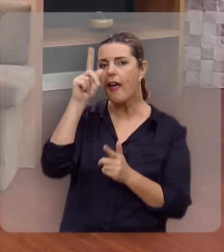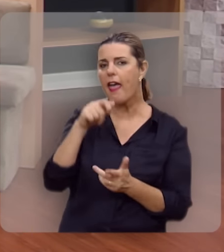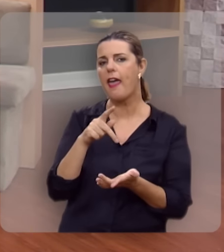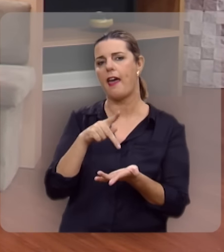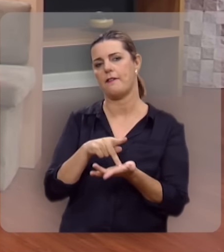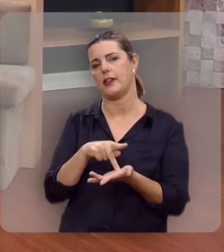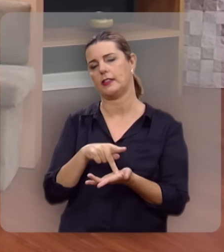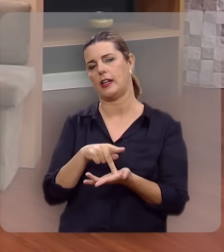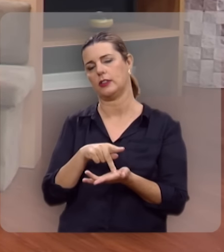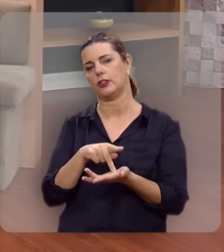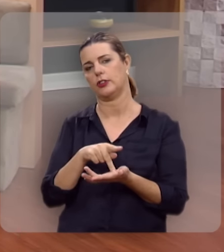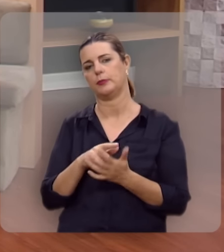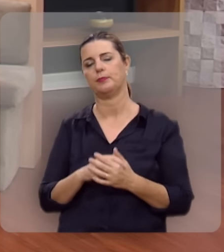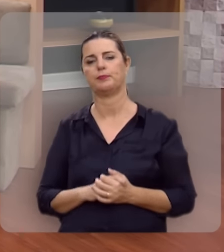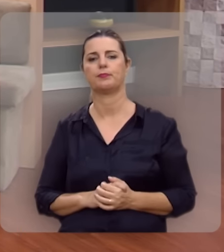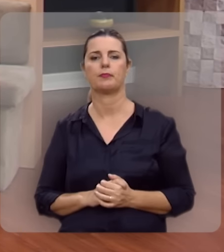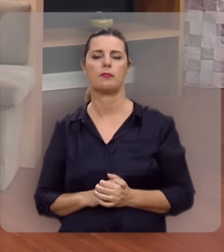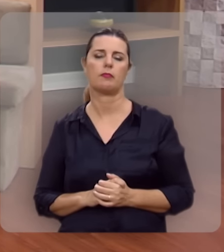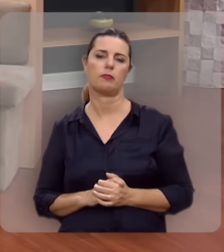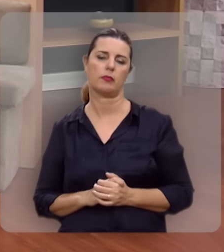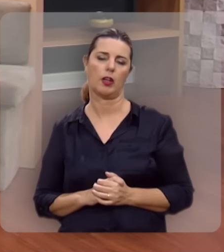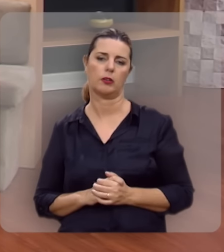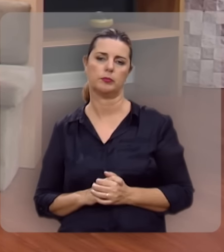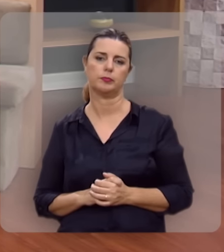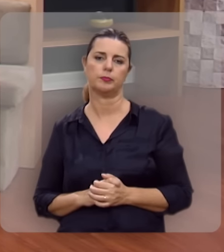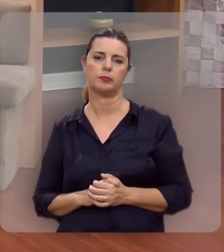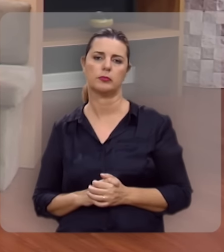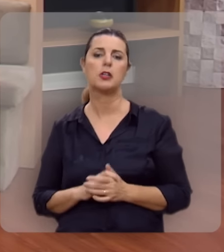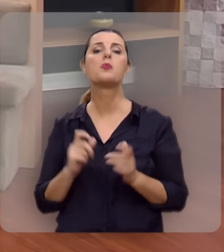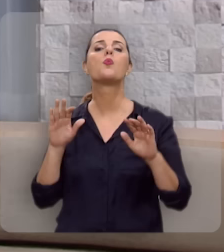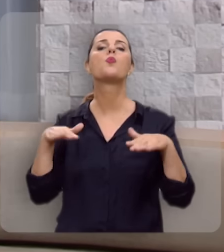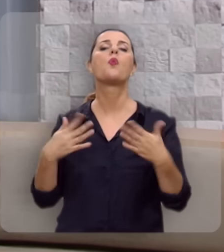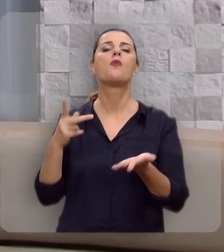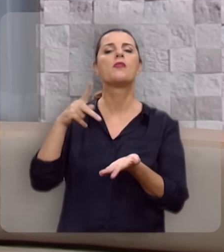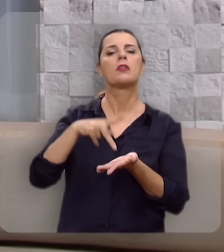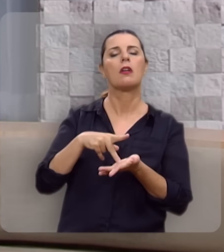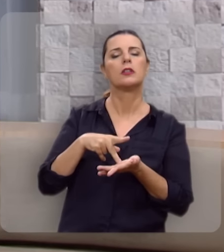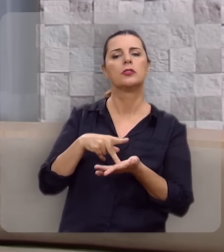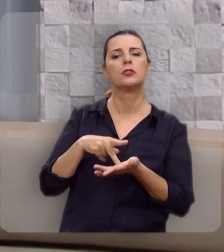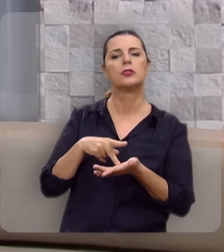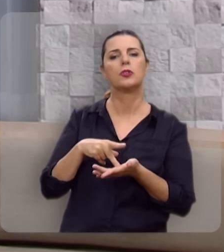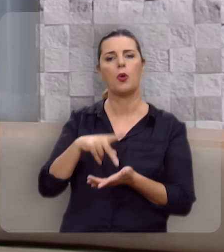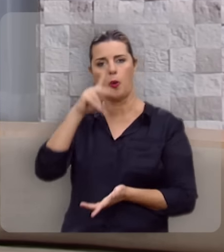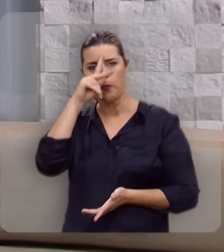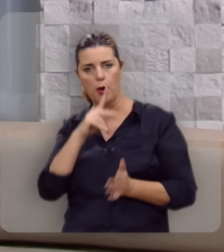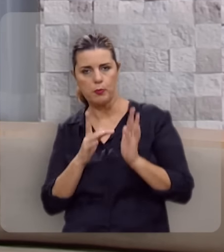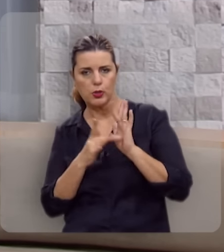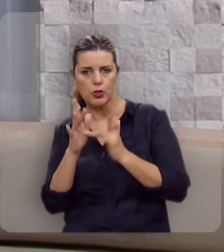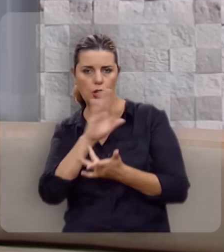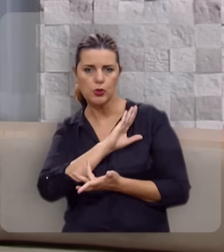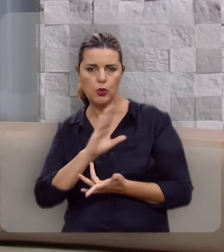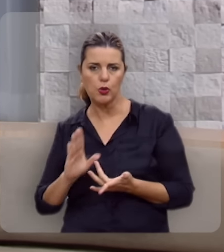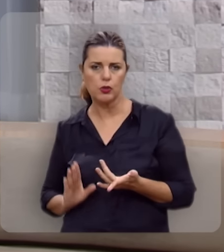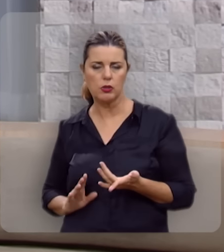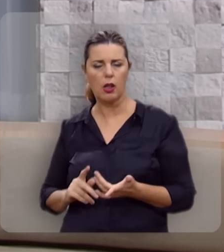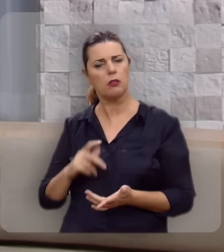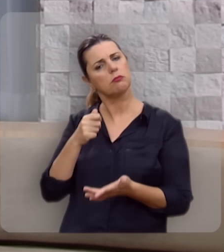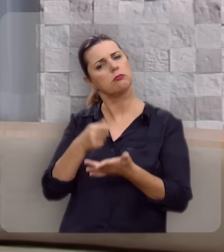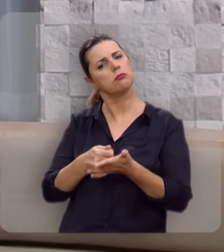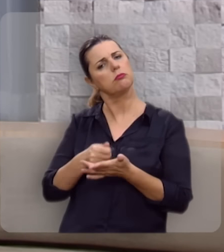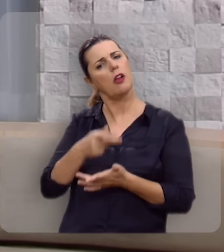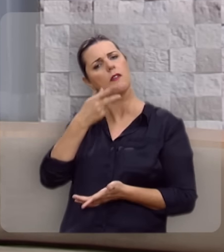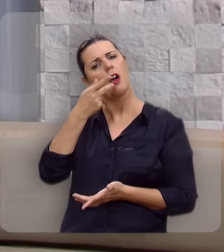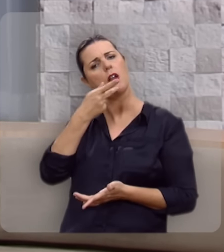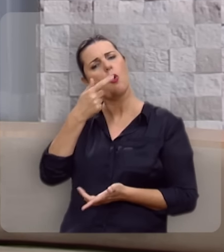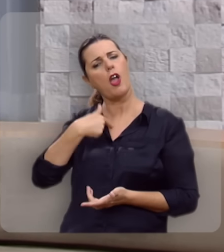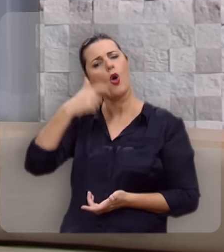apenas contém a verdade, ela é a verdade. Que verdade? O próprio Jesus Cristo se